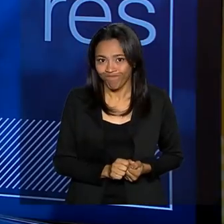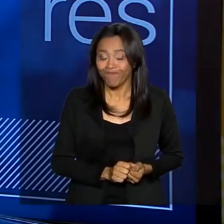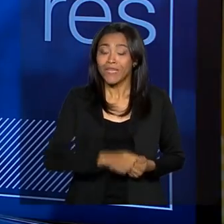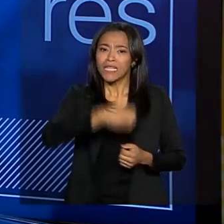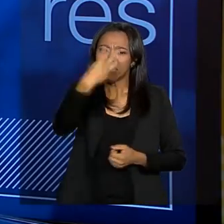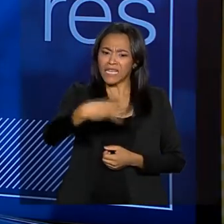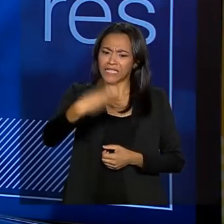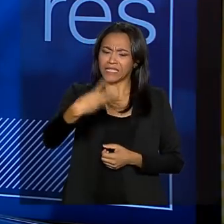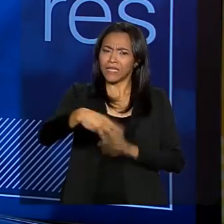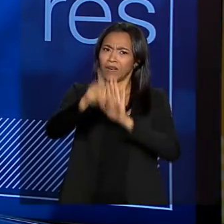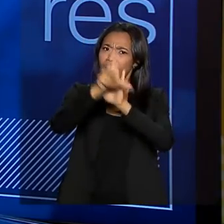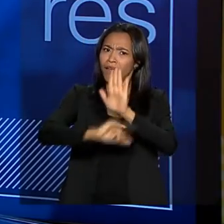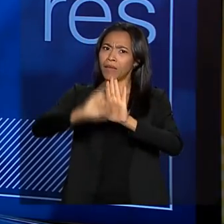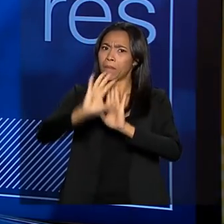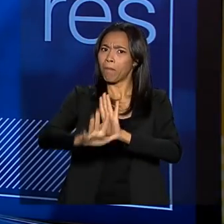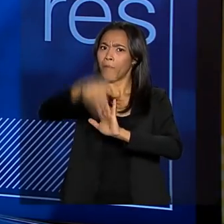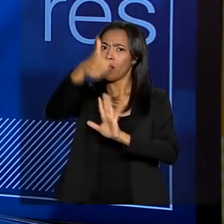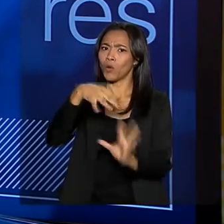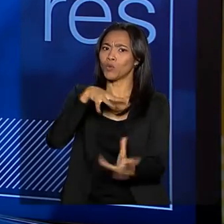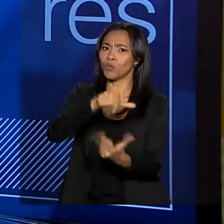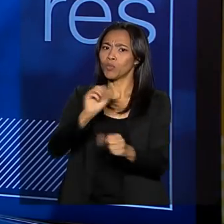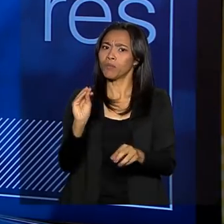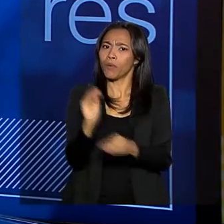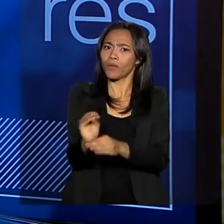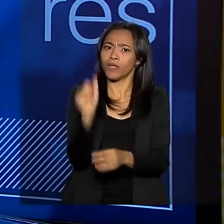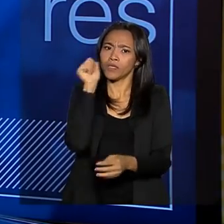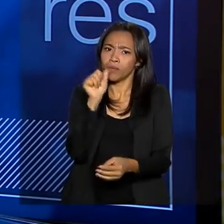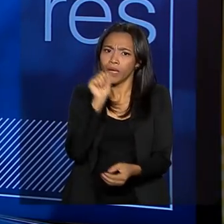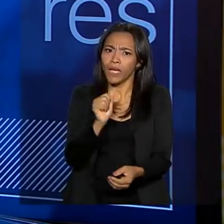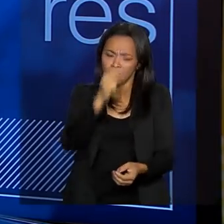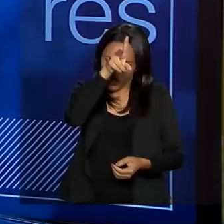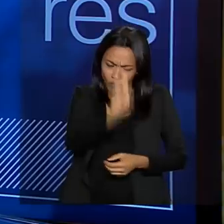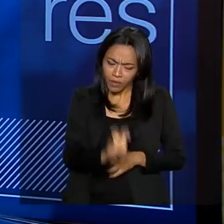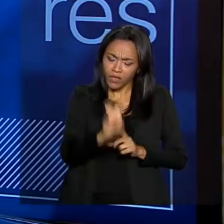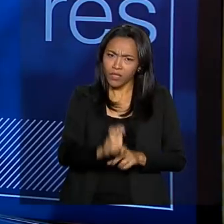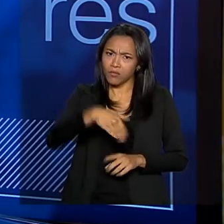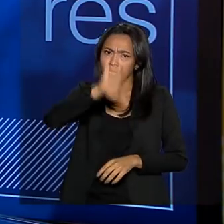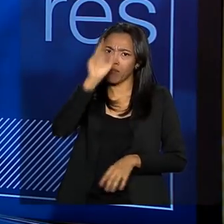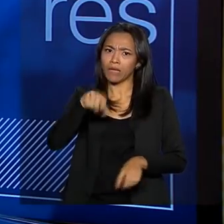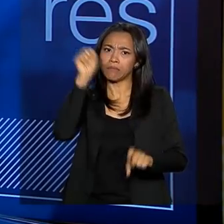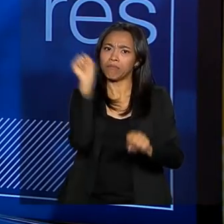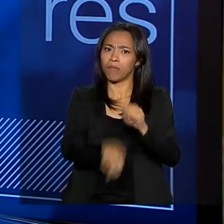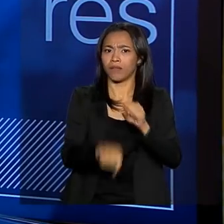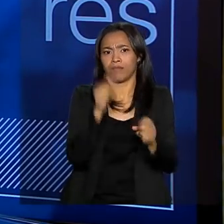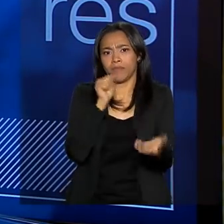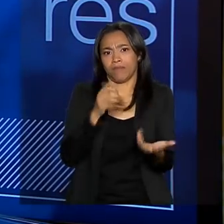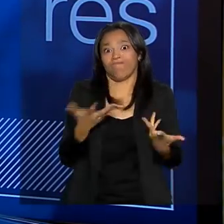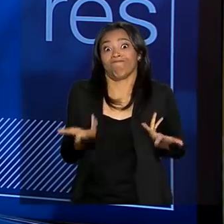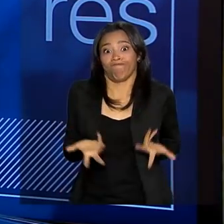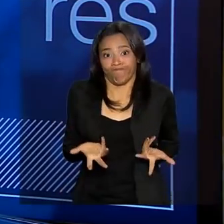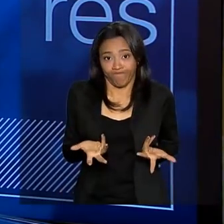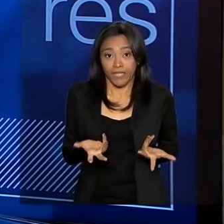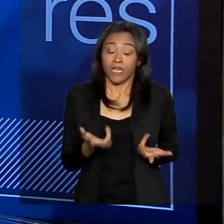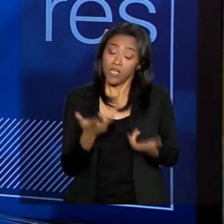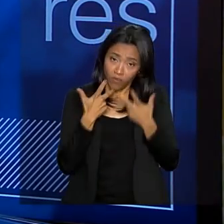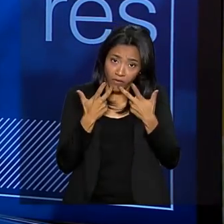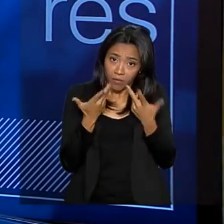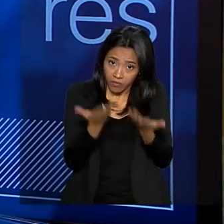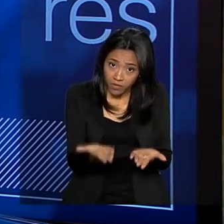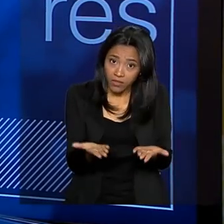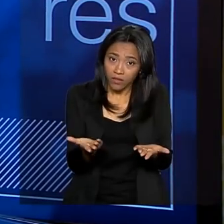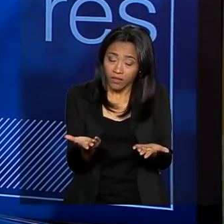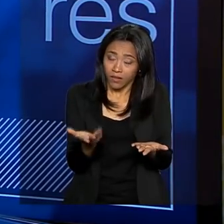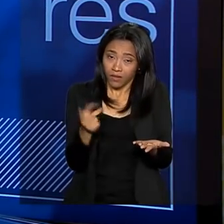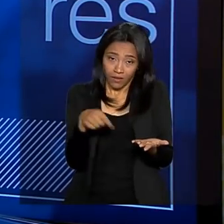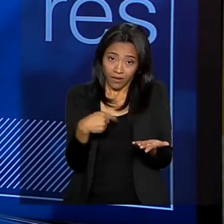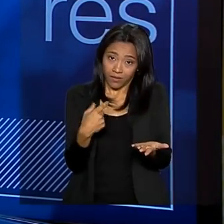legislação do mundo de proteção à mulher e somos o quinto que mais mata. E aí, eu vou dizer para você, é possível que a gente